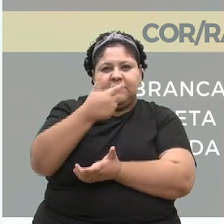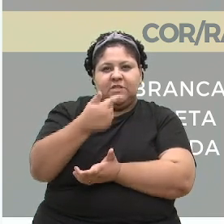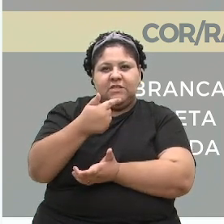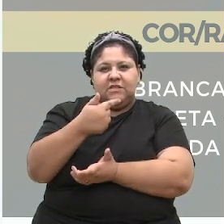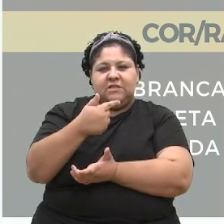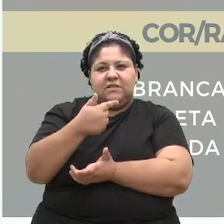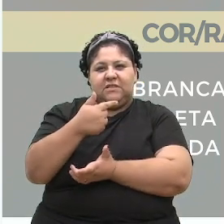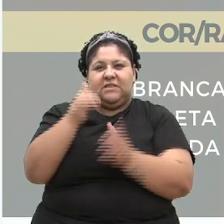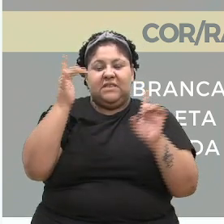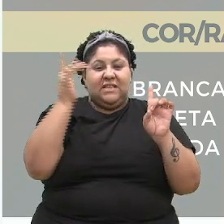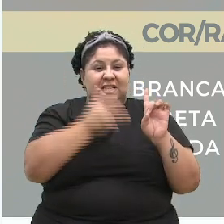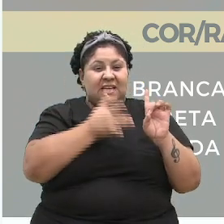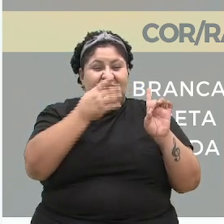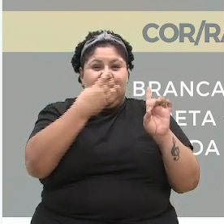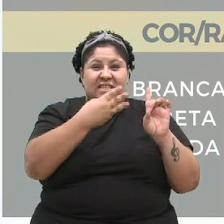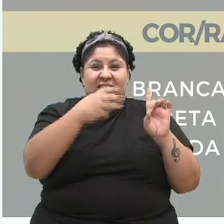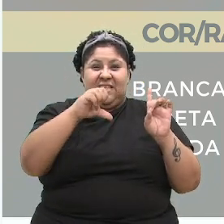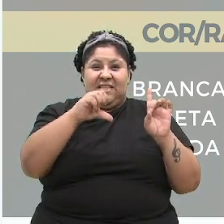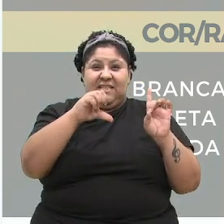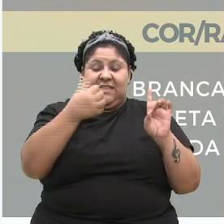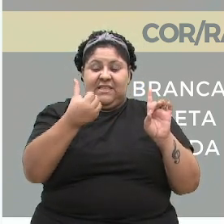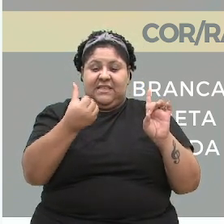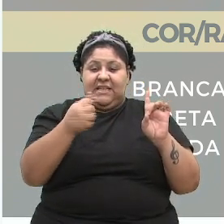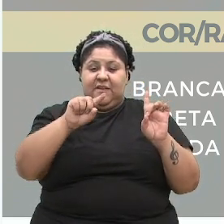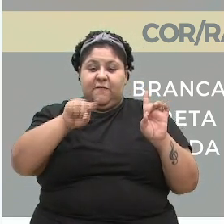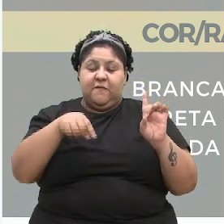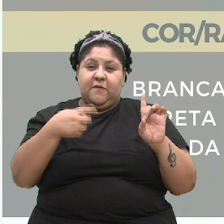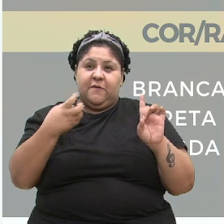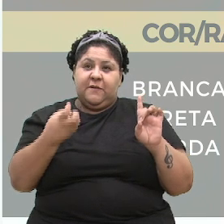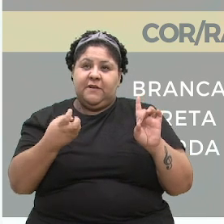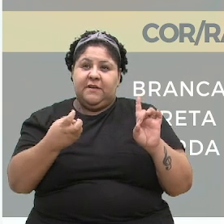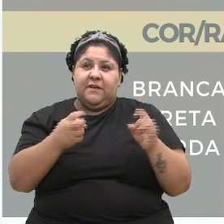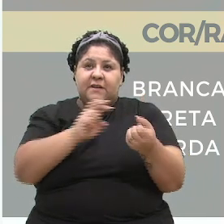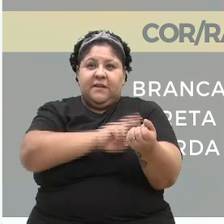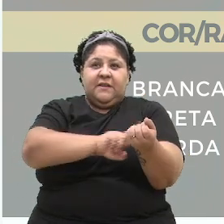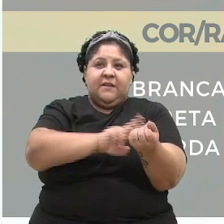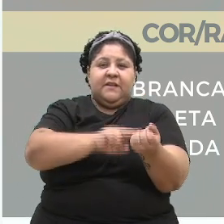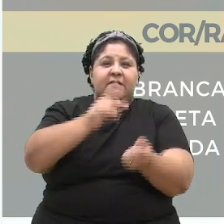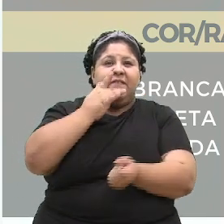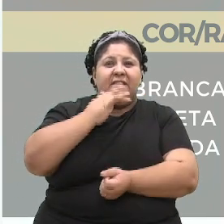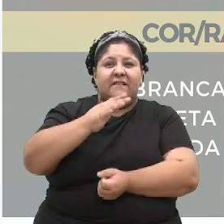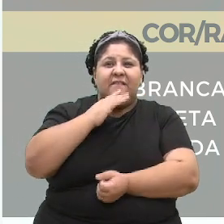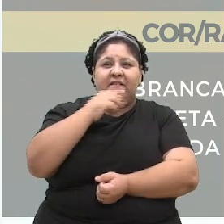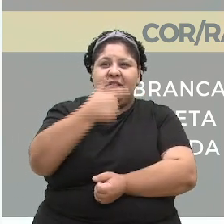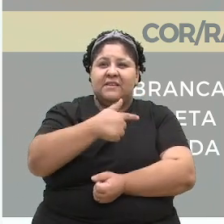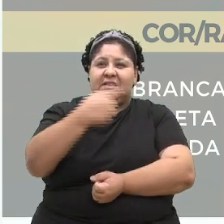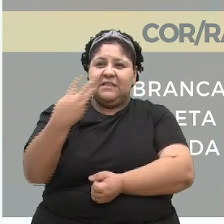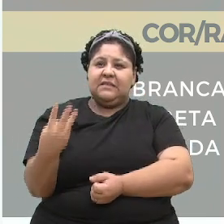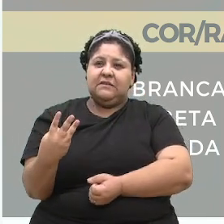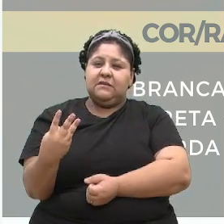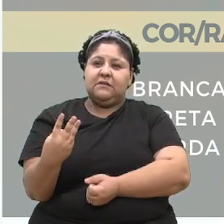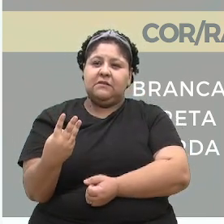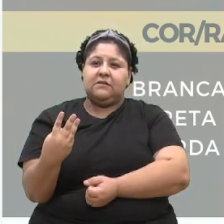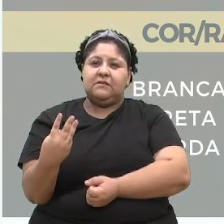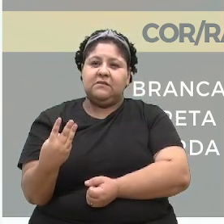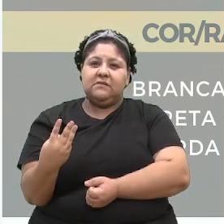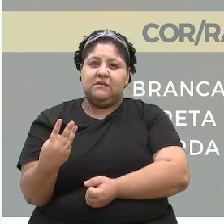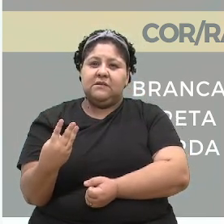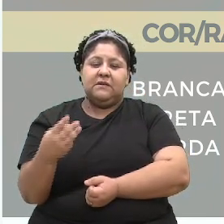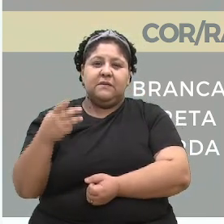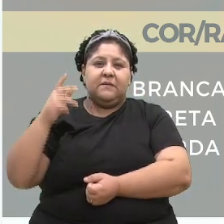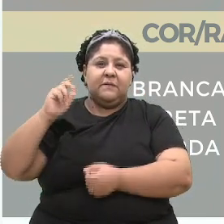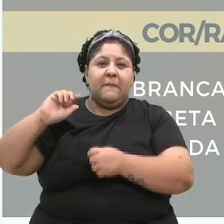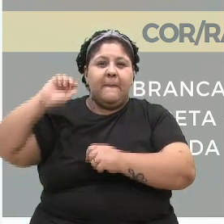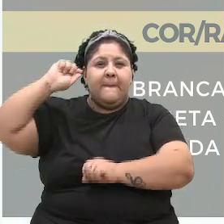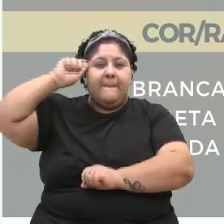é de 36,6 anos, cor raça branca, 73%, preta, 10